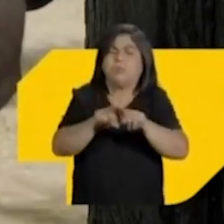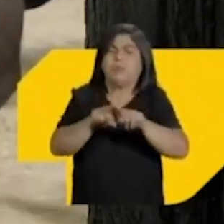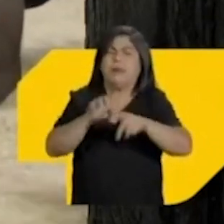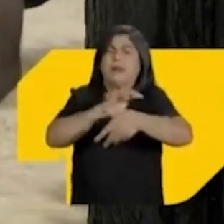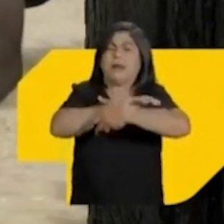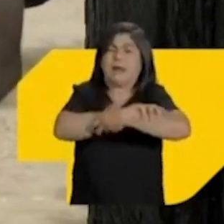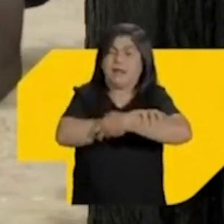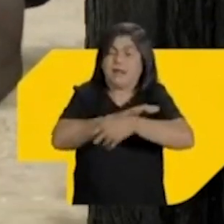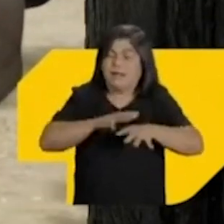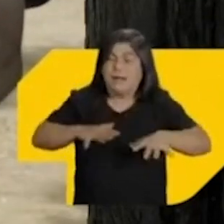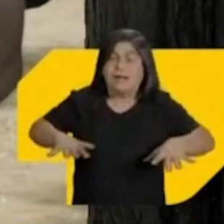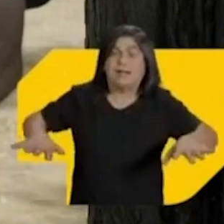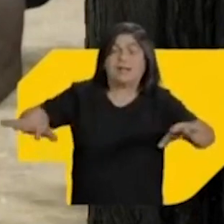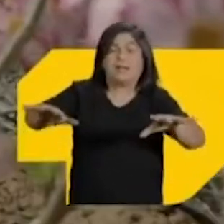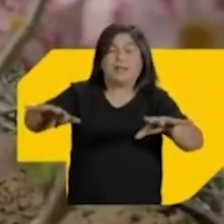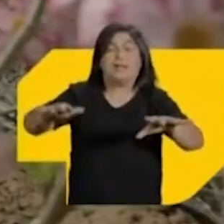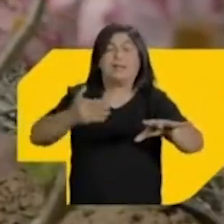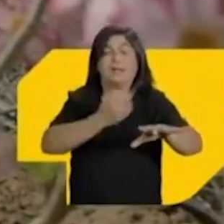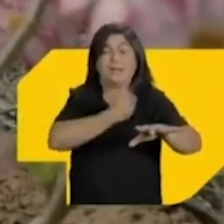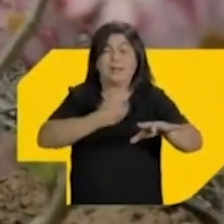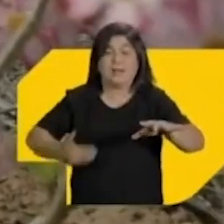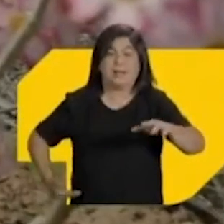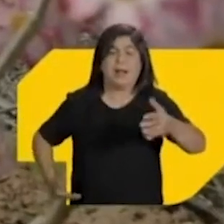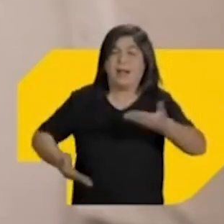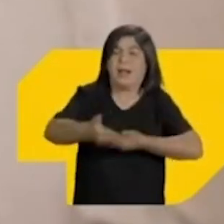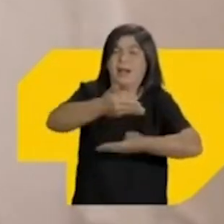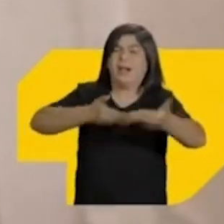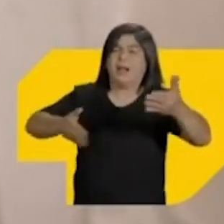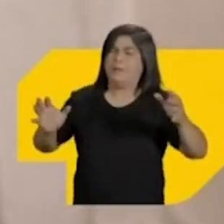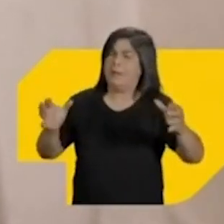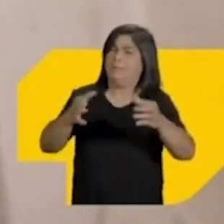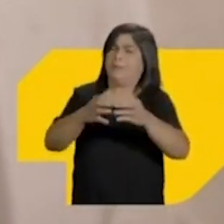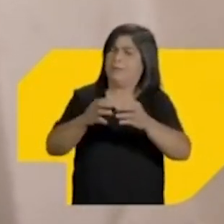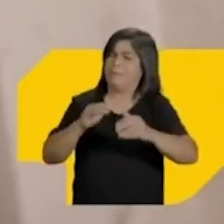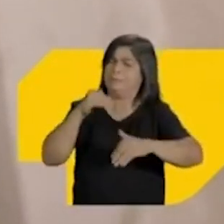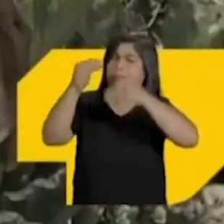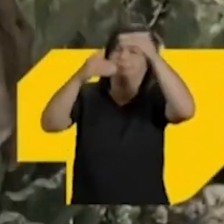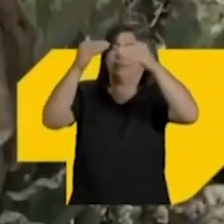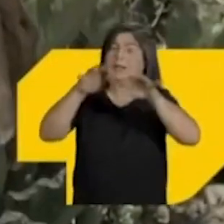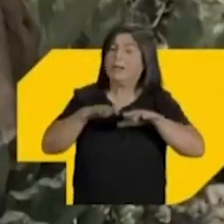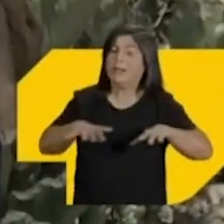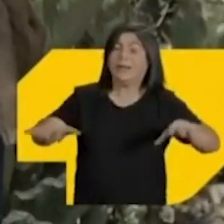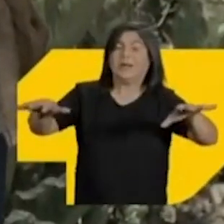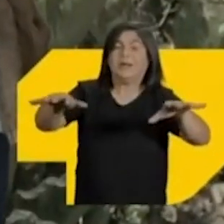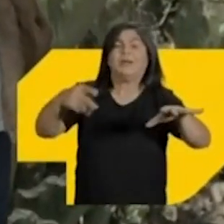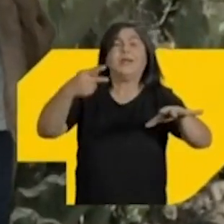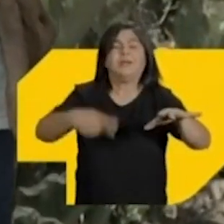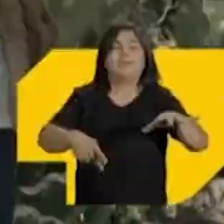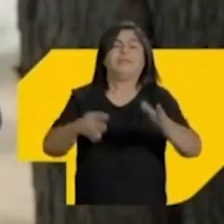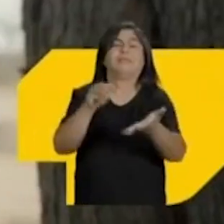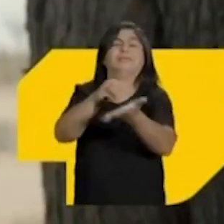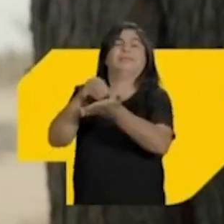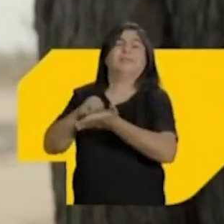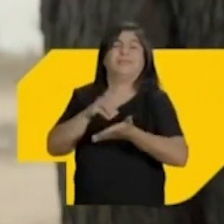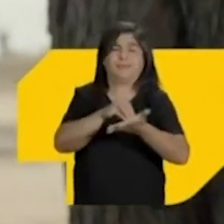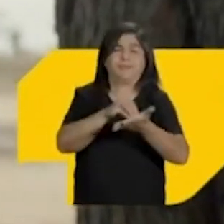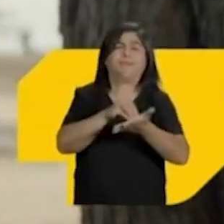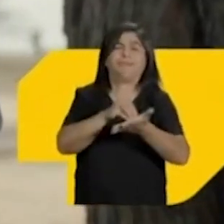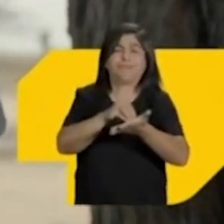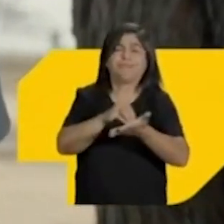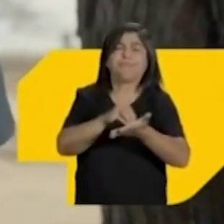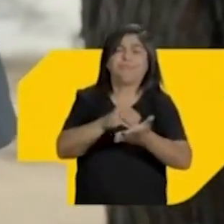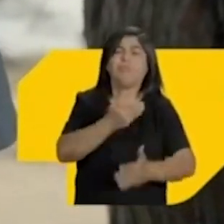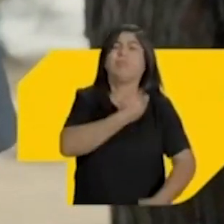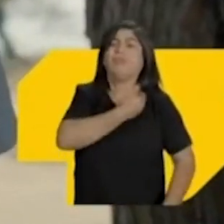público é sempre estimulada aqui no nosso terraço, porque não existe prosperidade sem um bom time formado. E hoje no nosso time